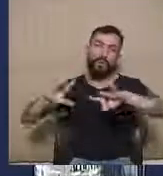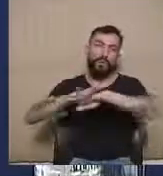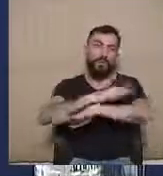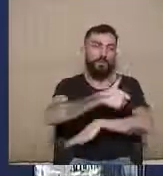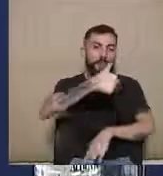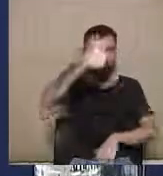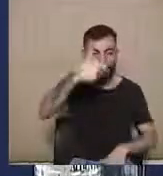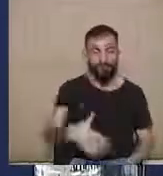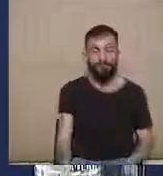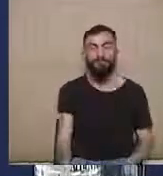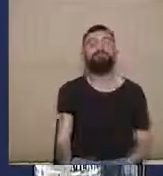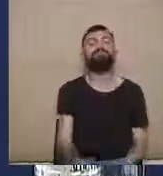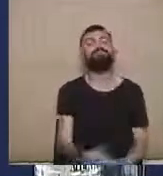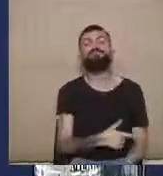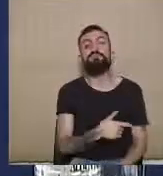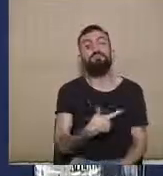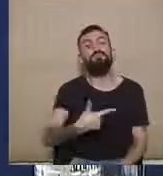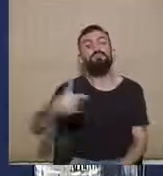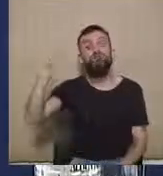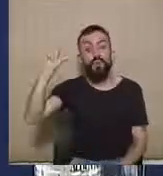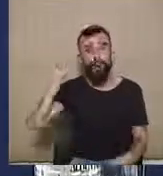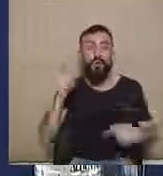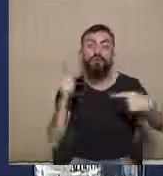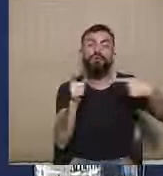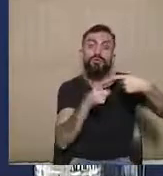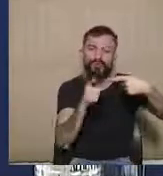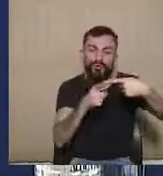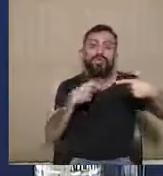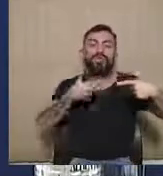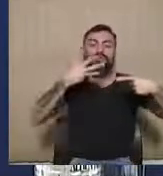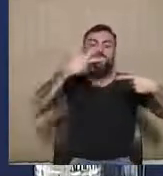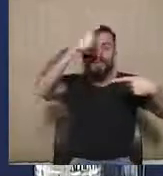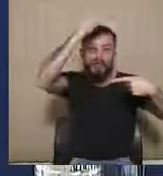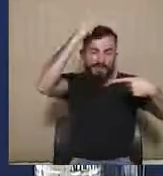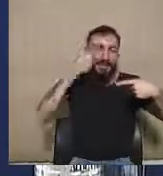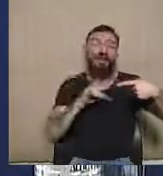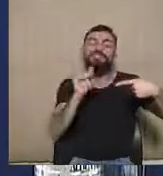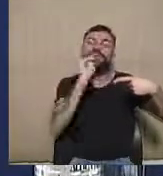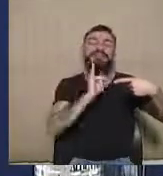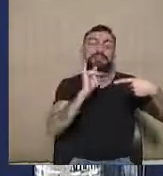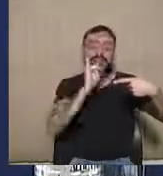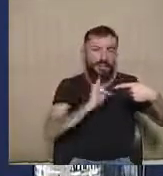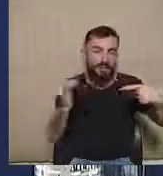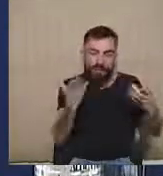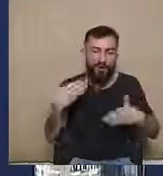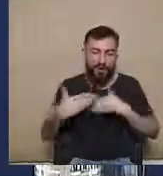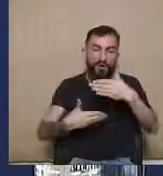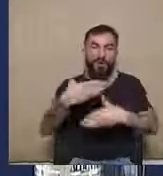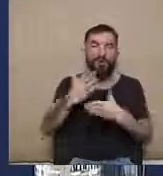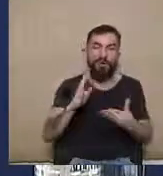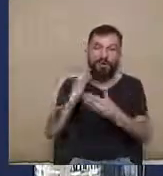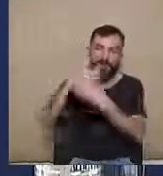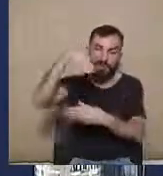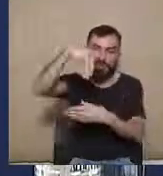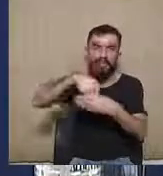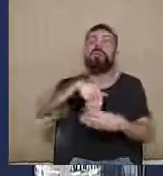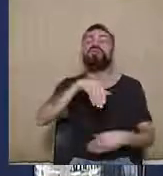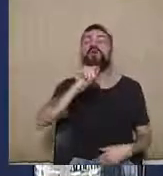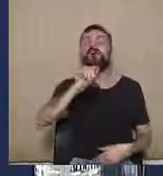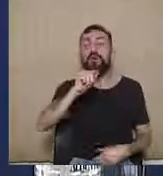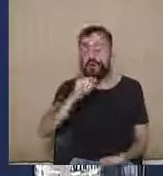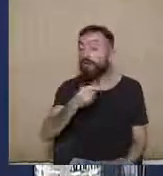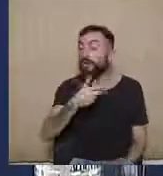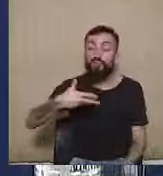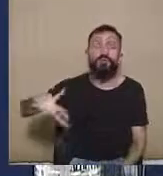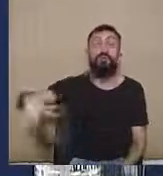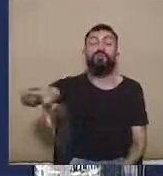Outro princípio, quer dizer, outra expressão do princípio da celeridade, que é importante nós destacarmos aqui nas ações eleitorais, e isso acaba sendo comum a todas